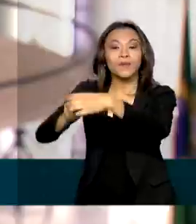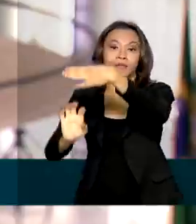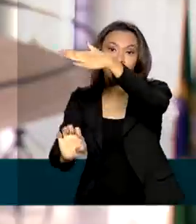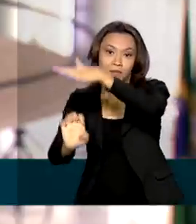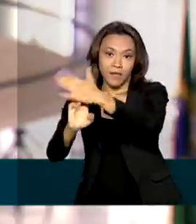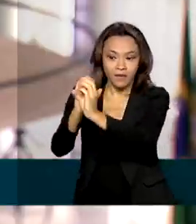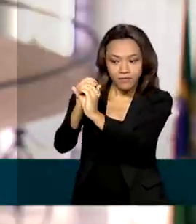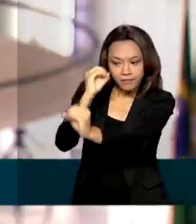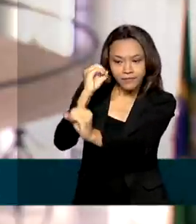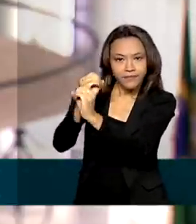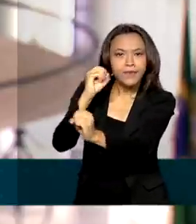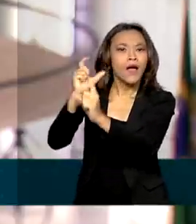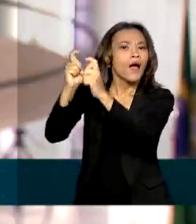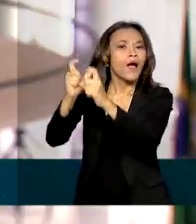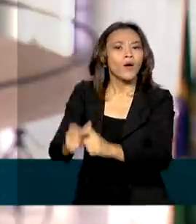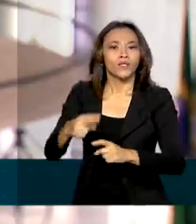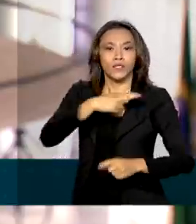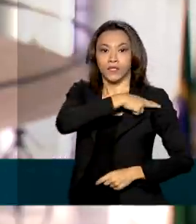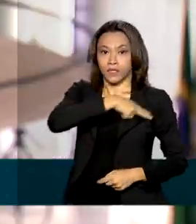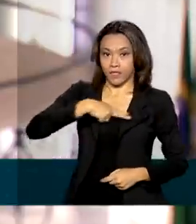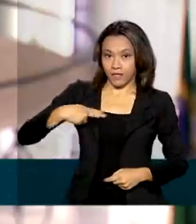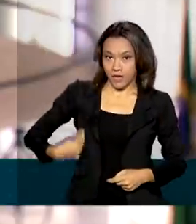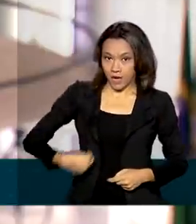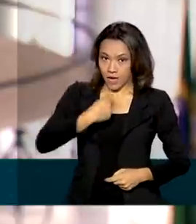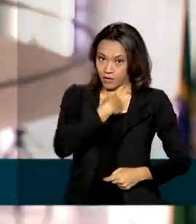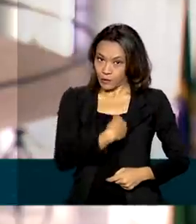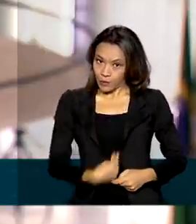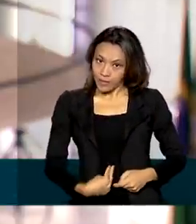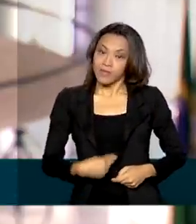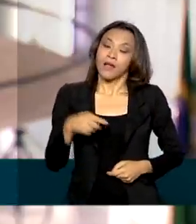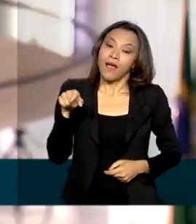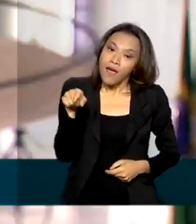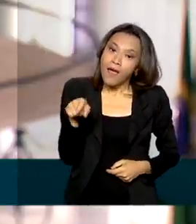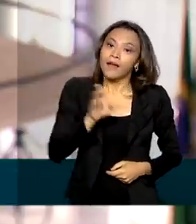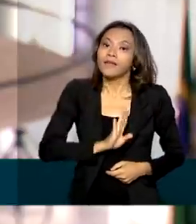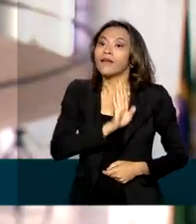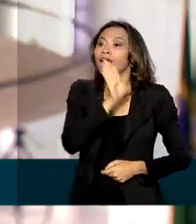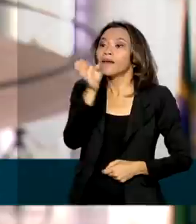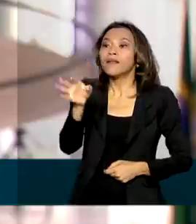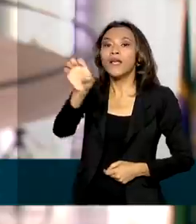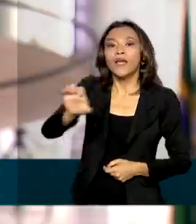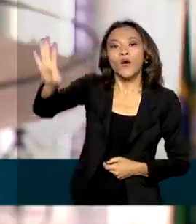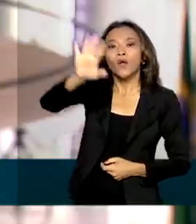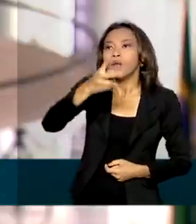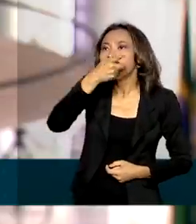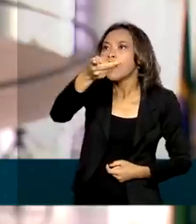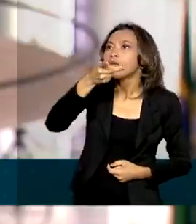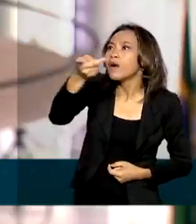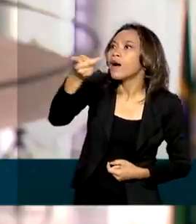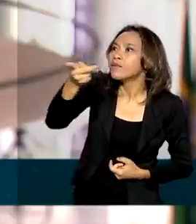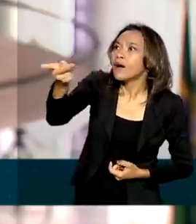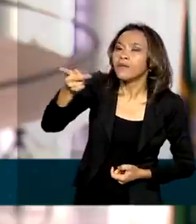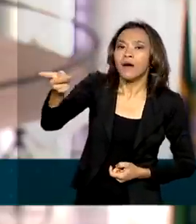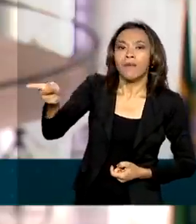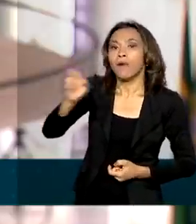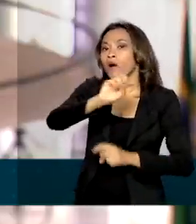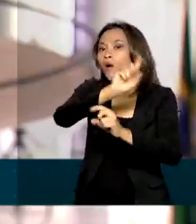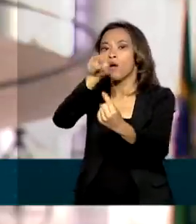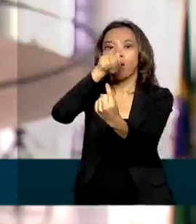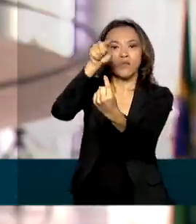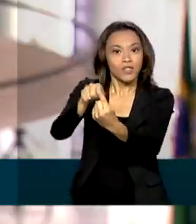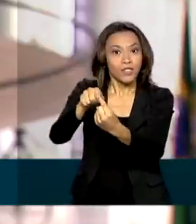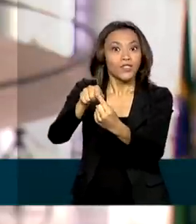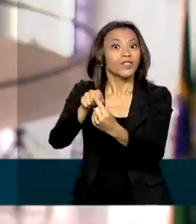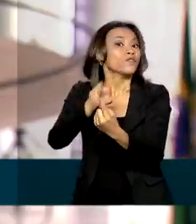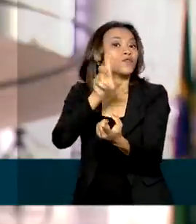Fábio Faria é quem está liderando a missão brasileira pela Europa e Ásia para assuntos relacionados à conectividade da tecnologia